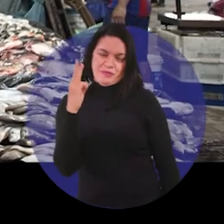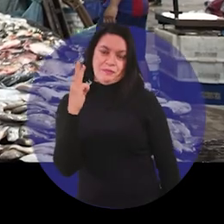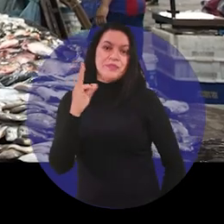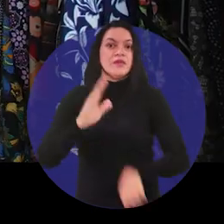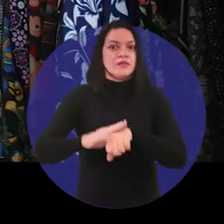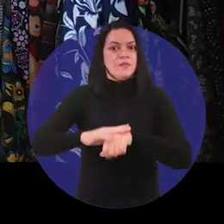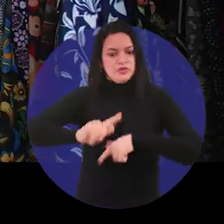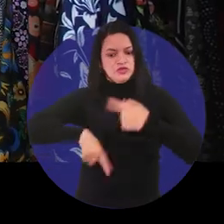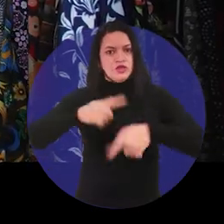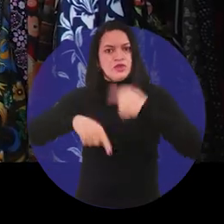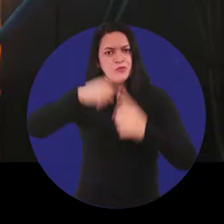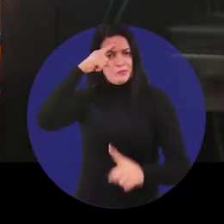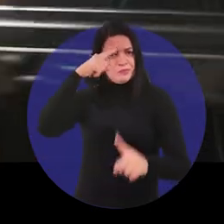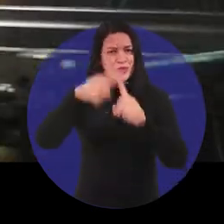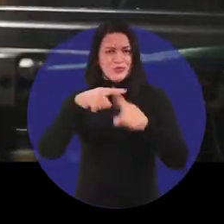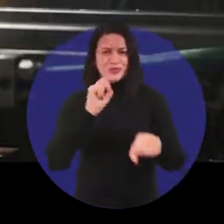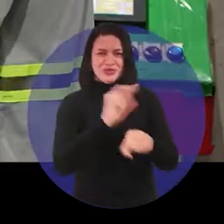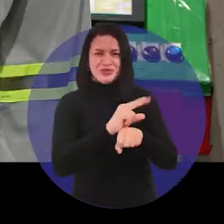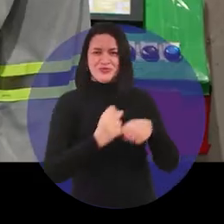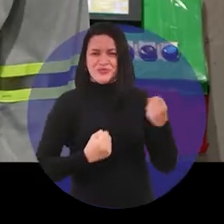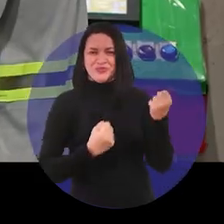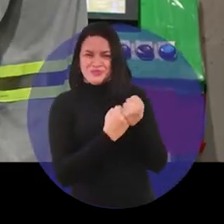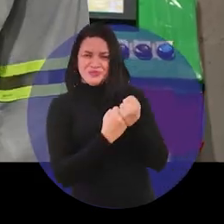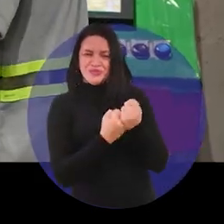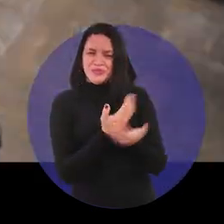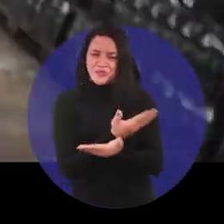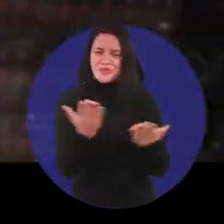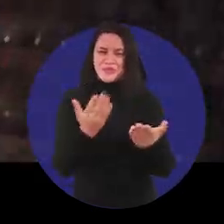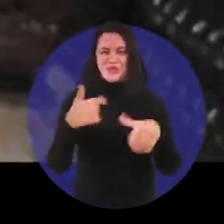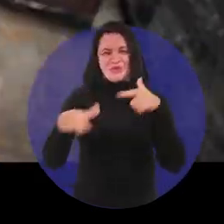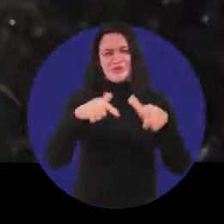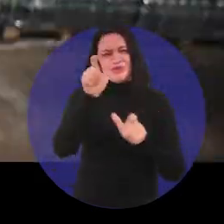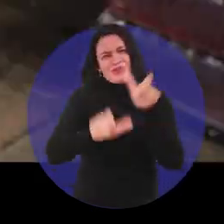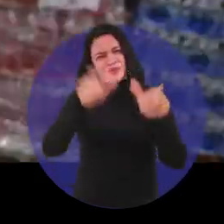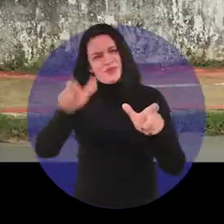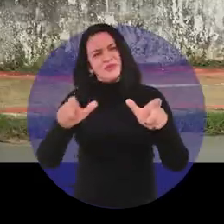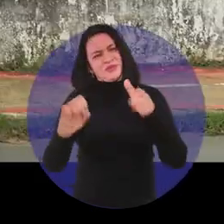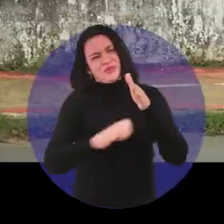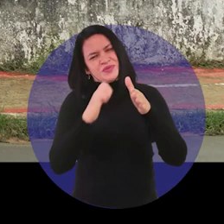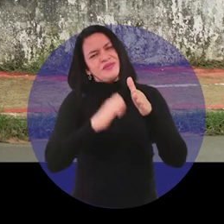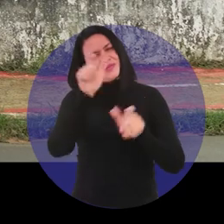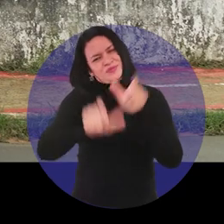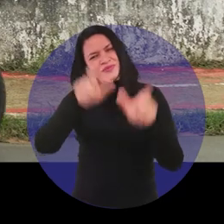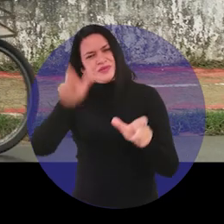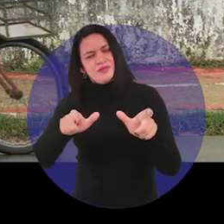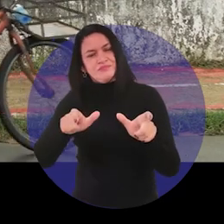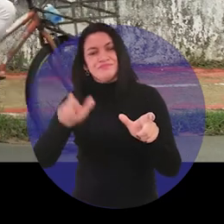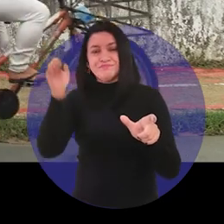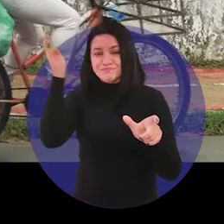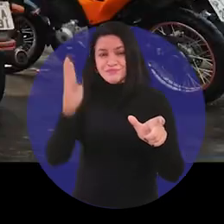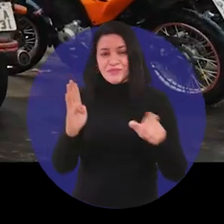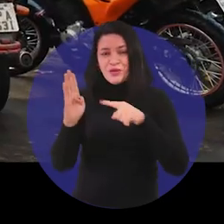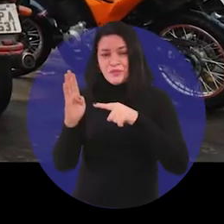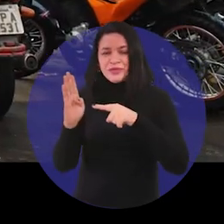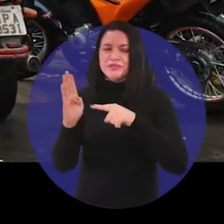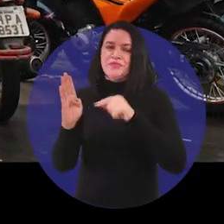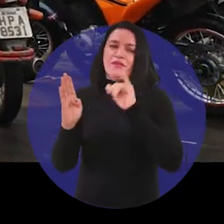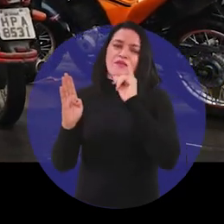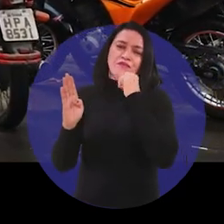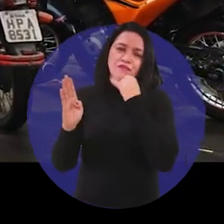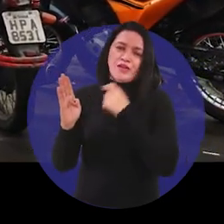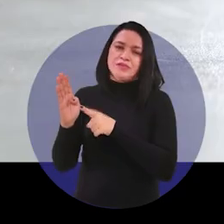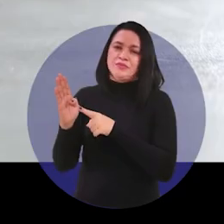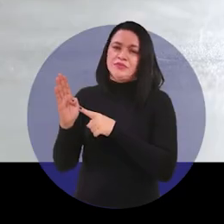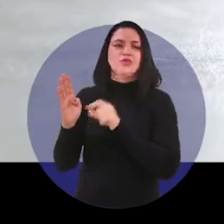positiva de empregos. E no apoio aos trabalhadores e empresários. Quando o Brasil, infelizmente, voltava ao